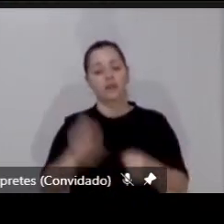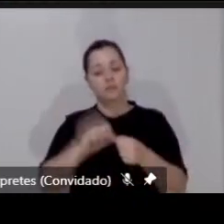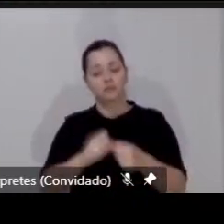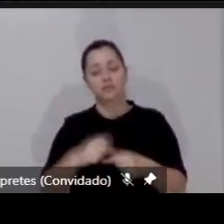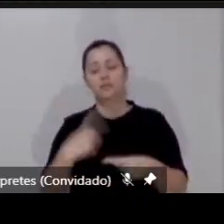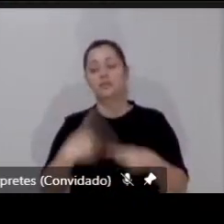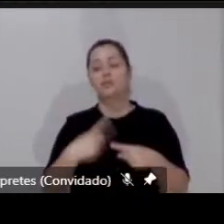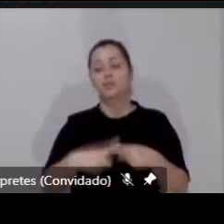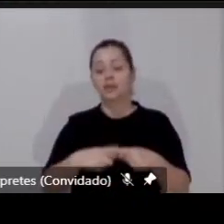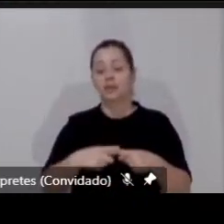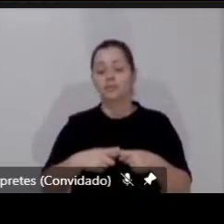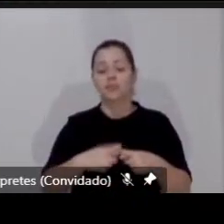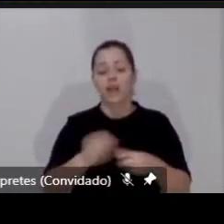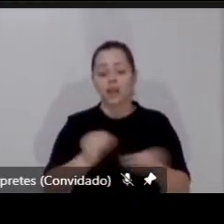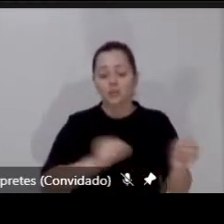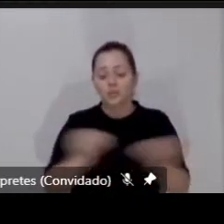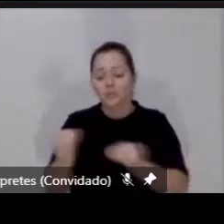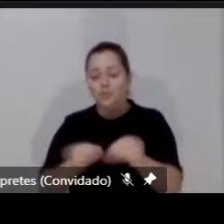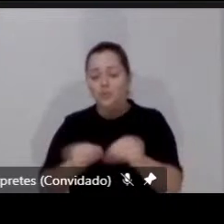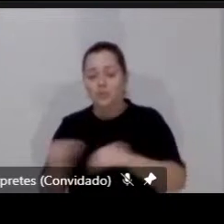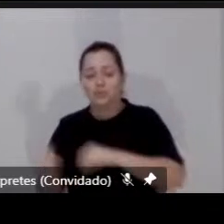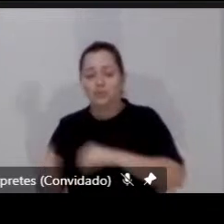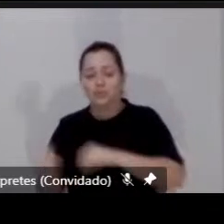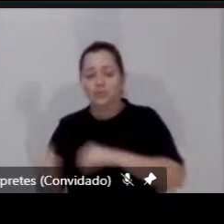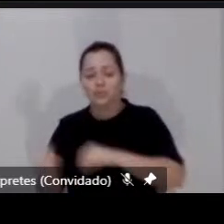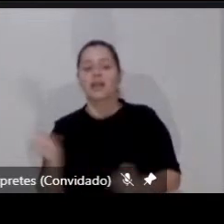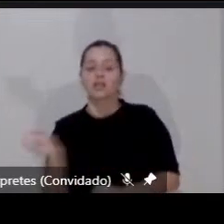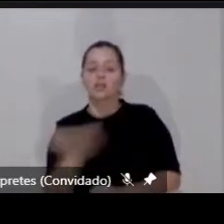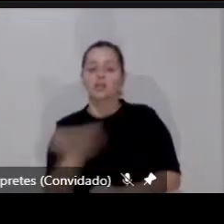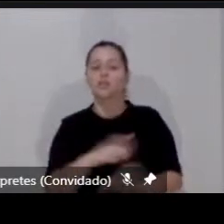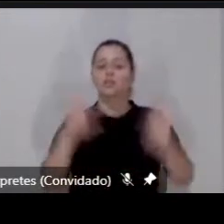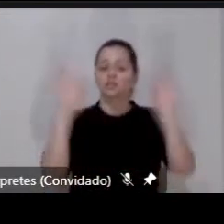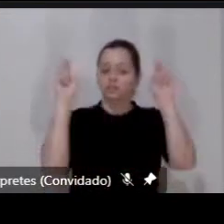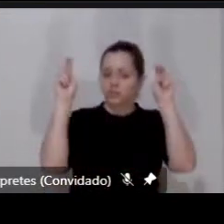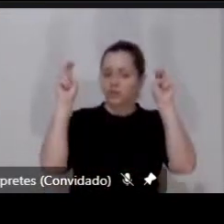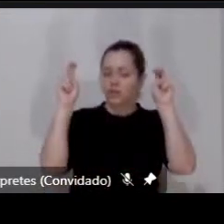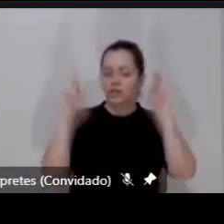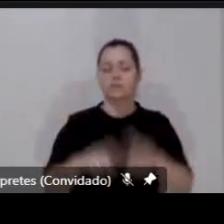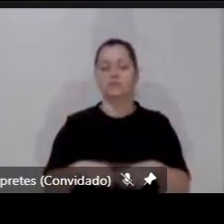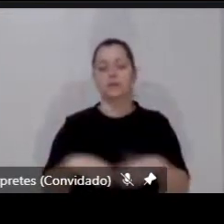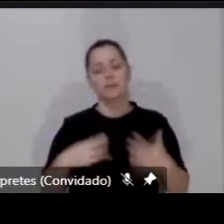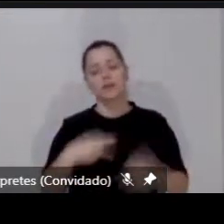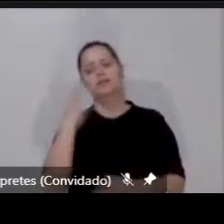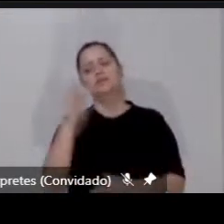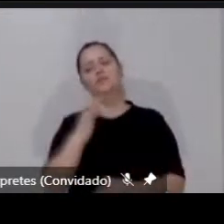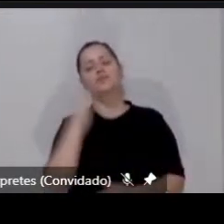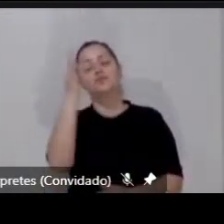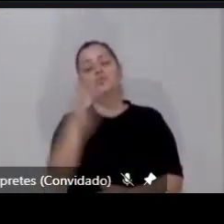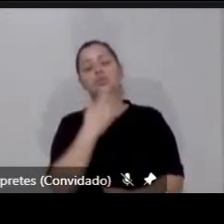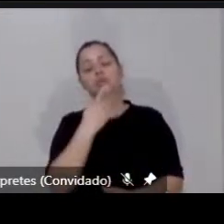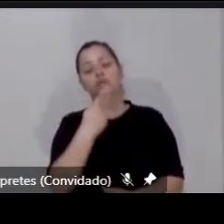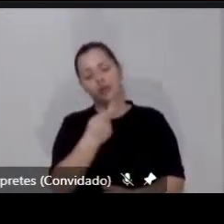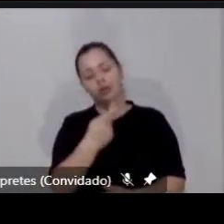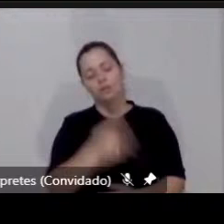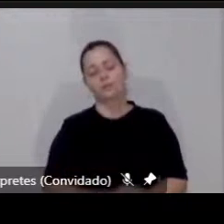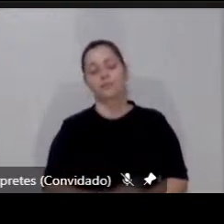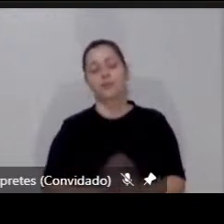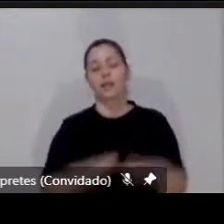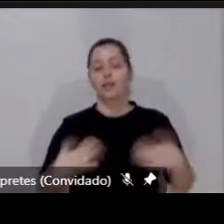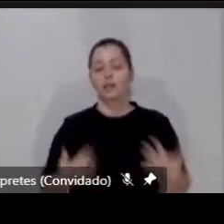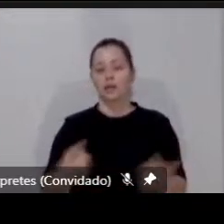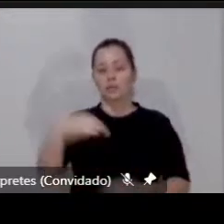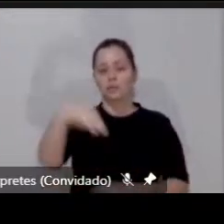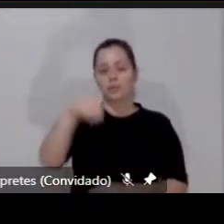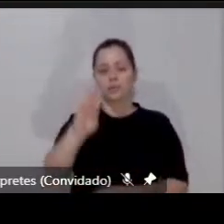mobilidade é um termo relativamente recente. Mais adiante eu vou comentar sobre isso. Enfim, a mobilidade,